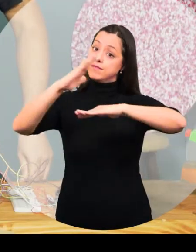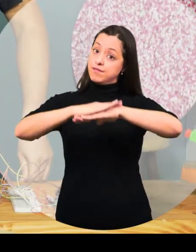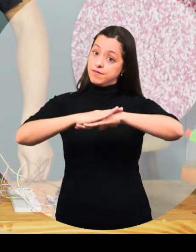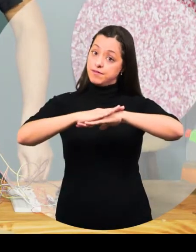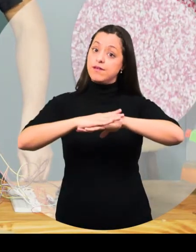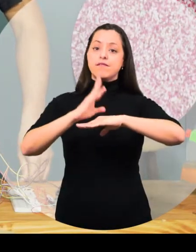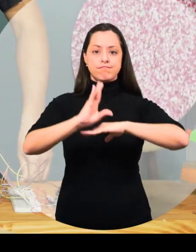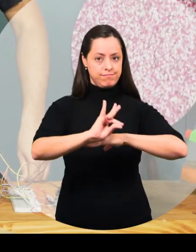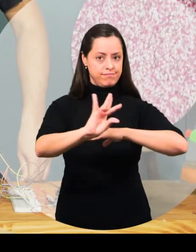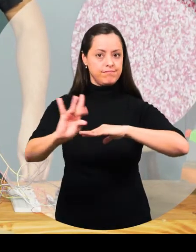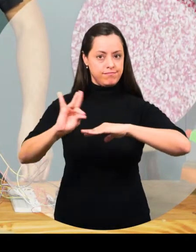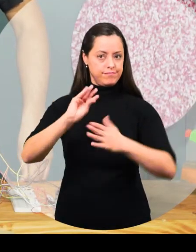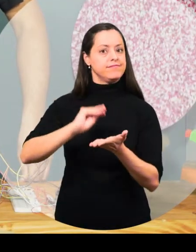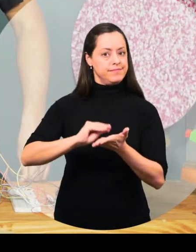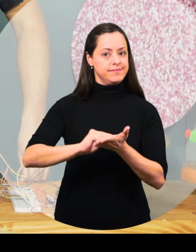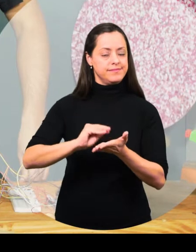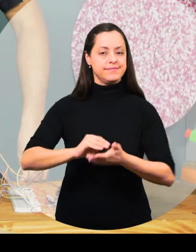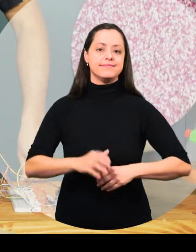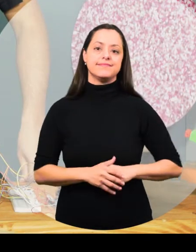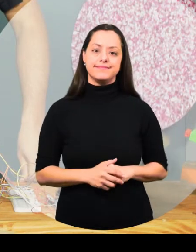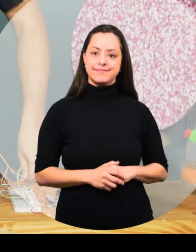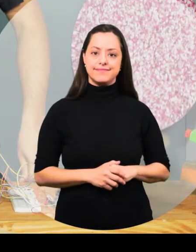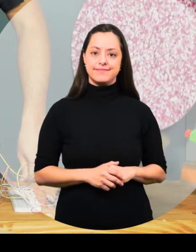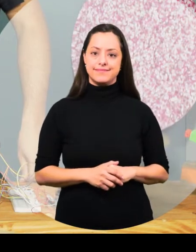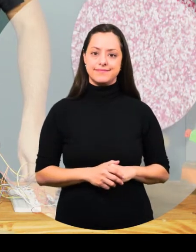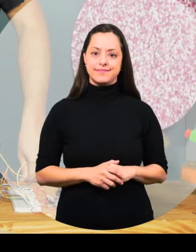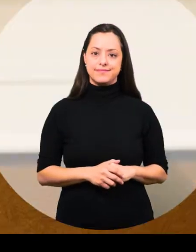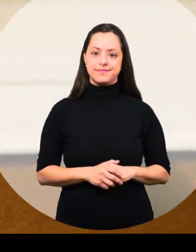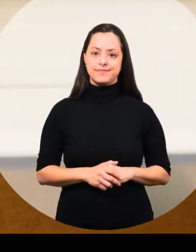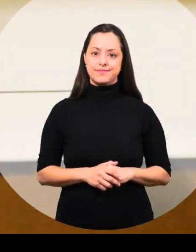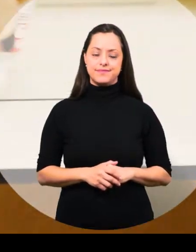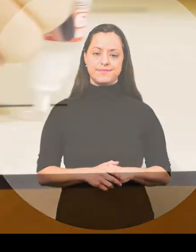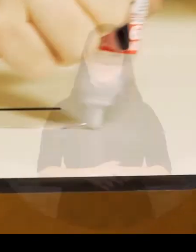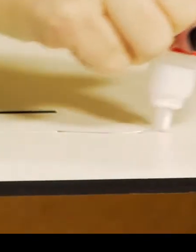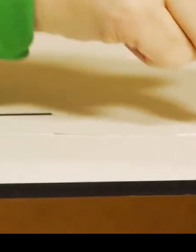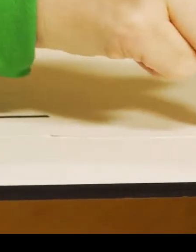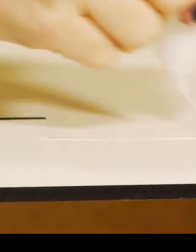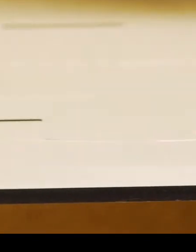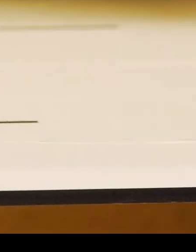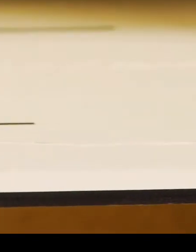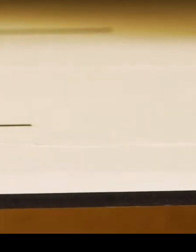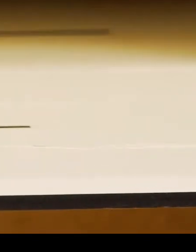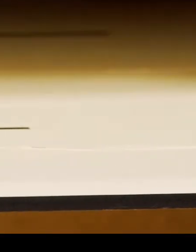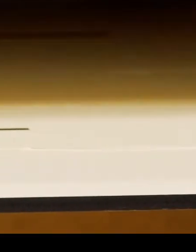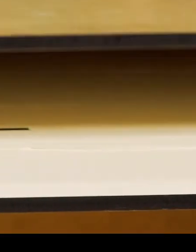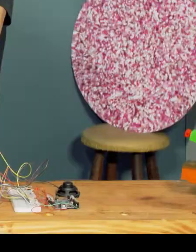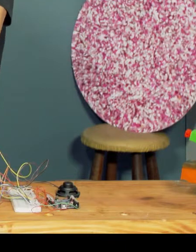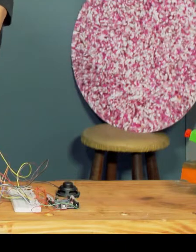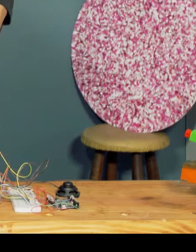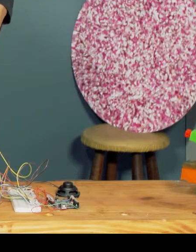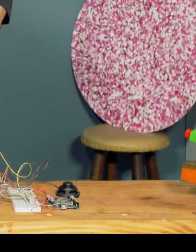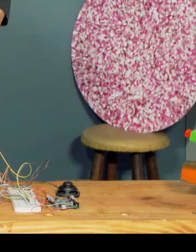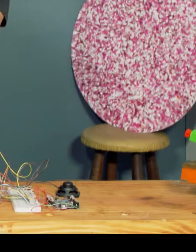vão ficar assim. Agora o que a gente vai fazer é colar a tampa. Lara e Gui colam e pressionam uma placa